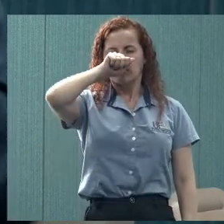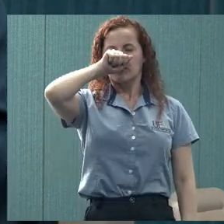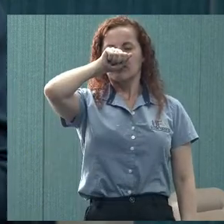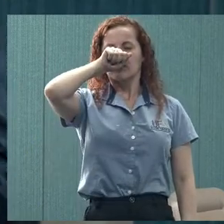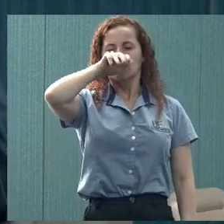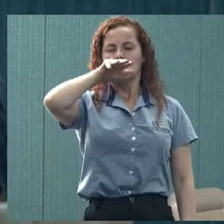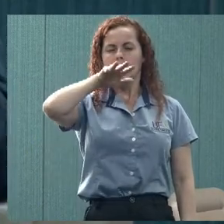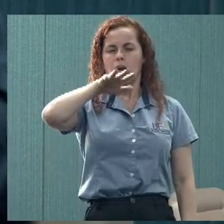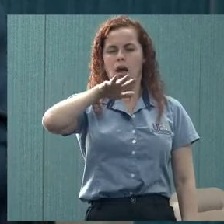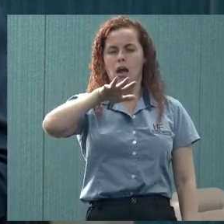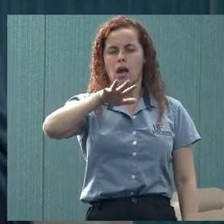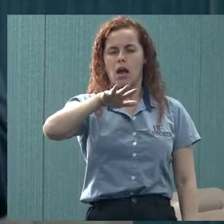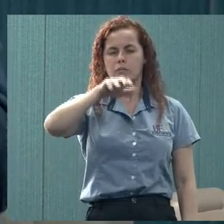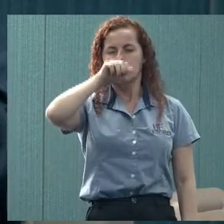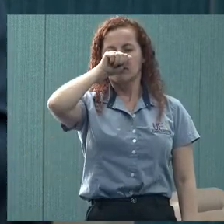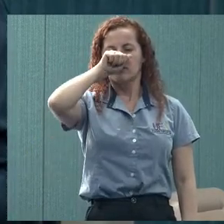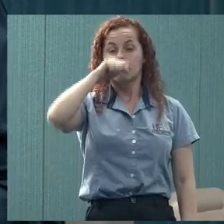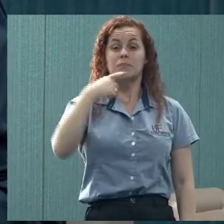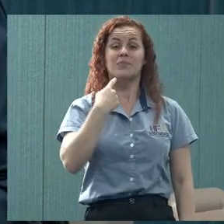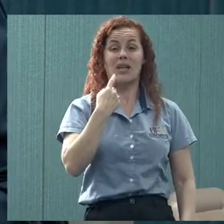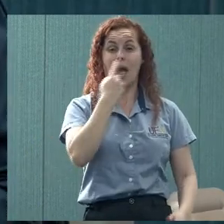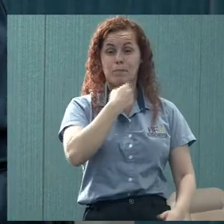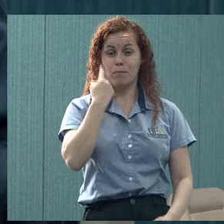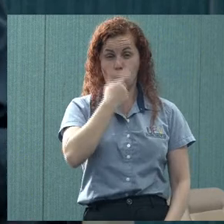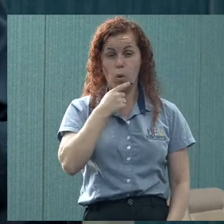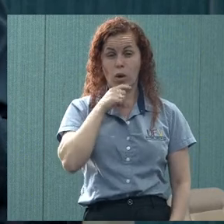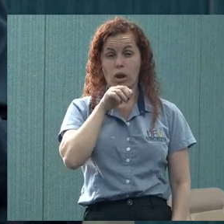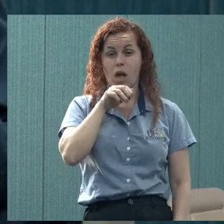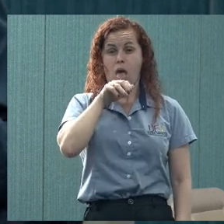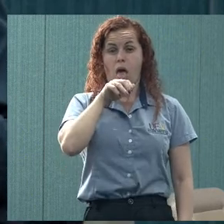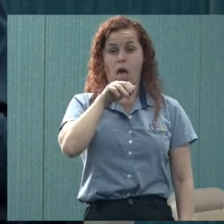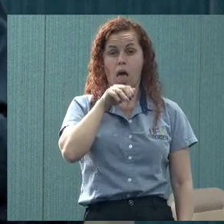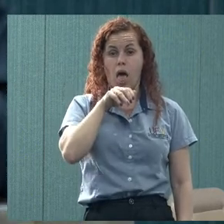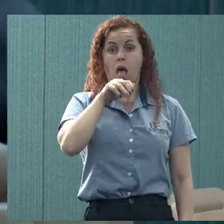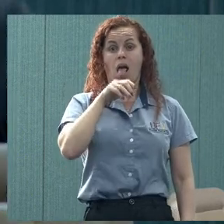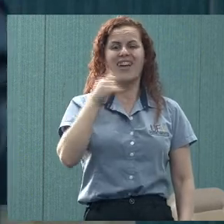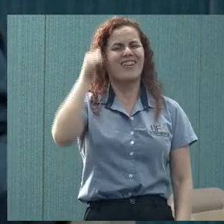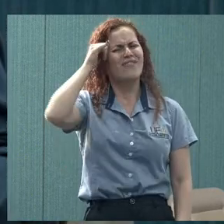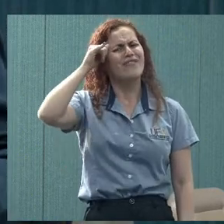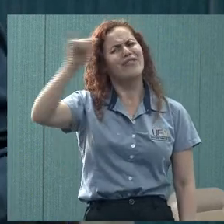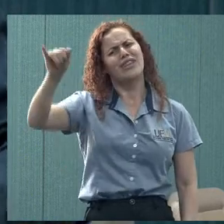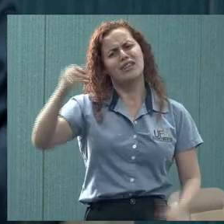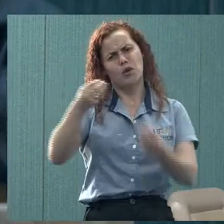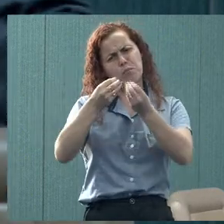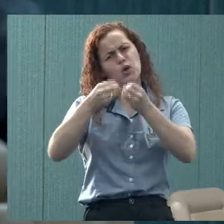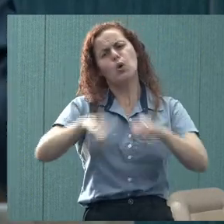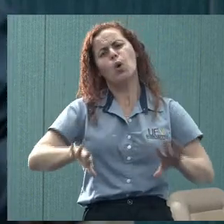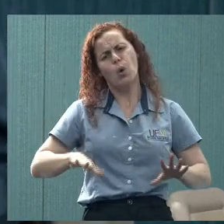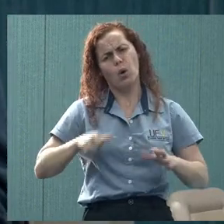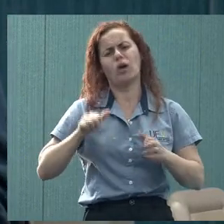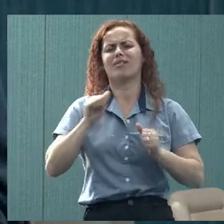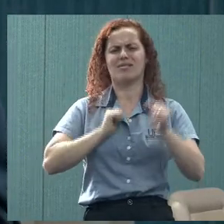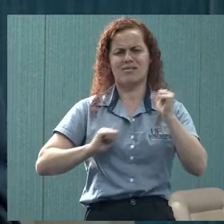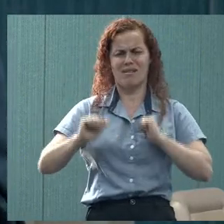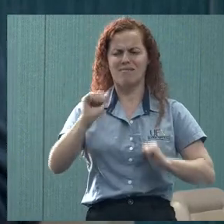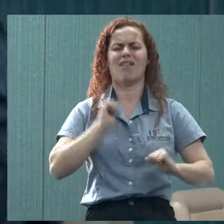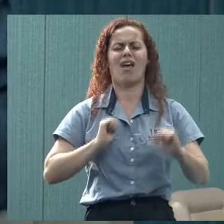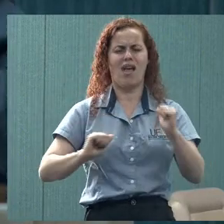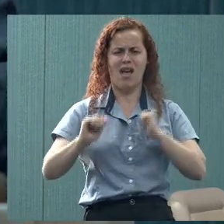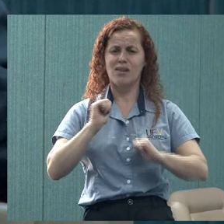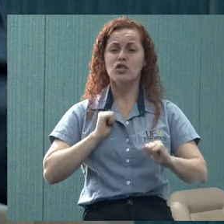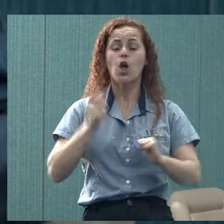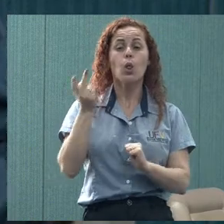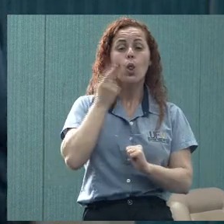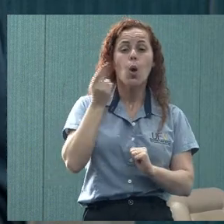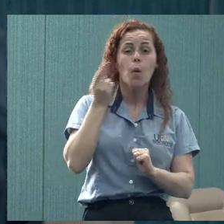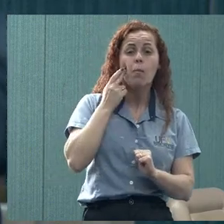hiperventilar é quando a pessoa respira muito pela boca e isso piora às vezes o quadro de ansiedade, e é